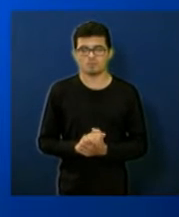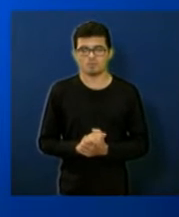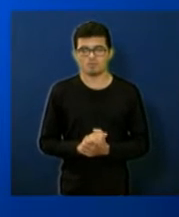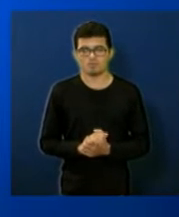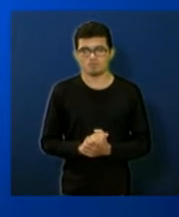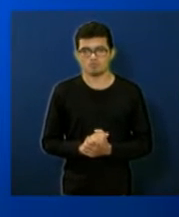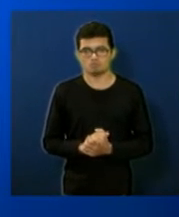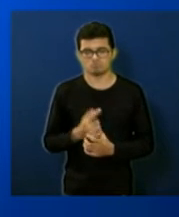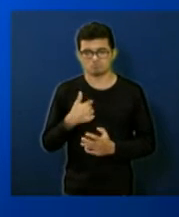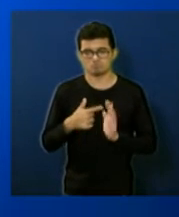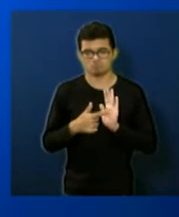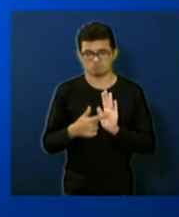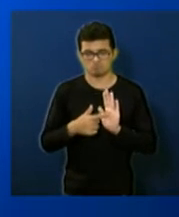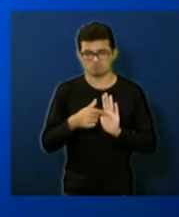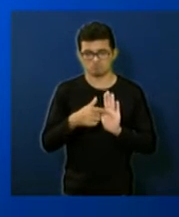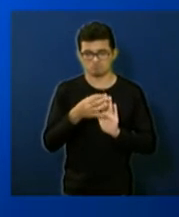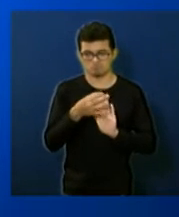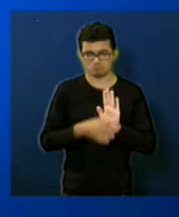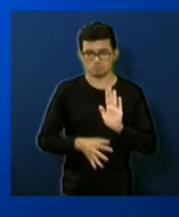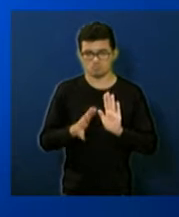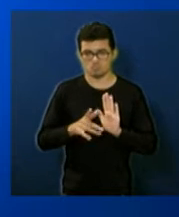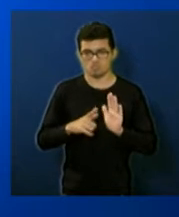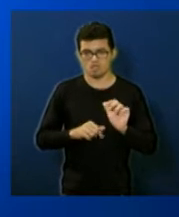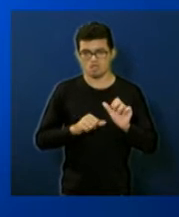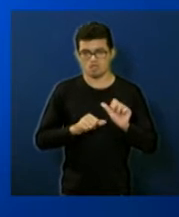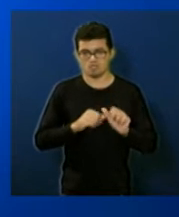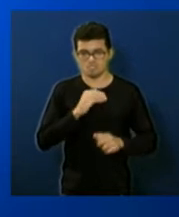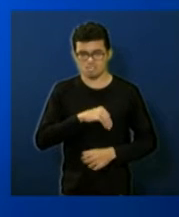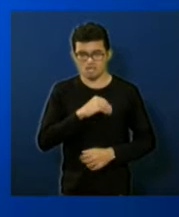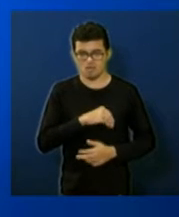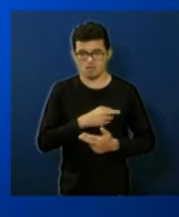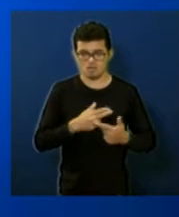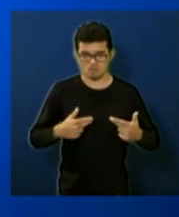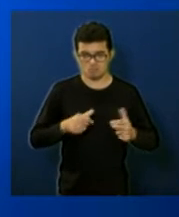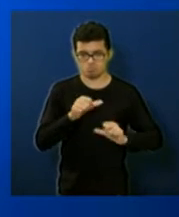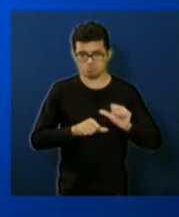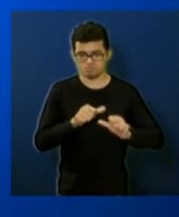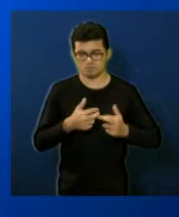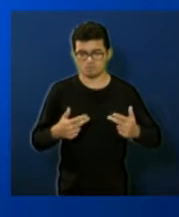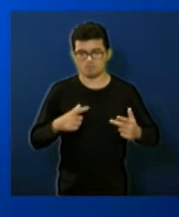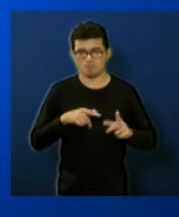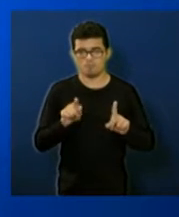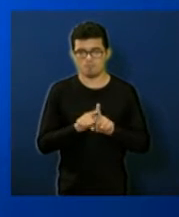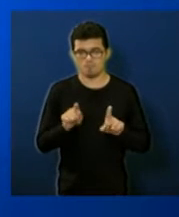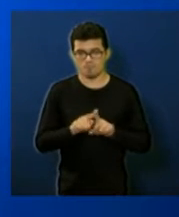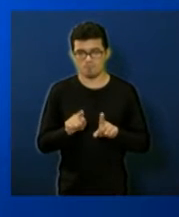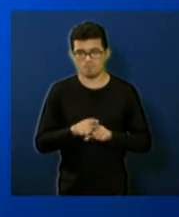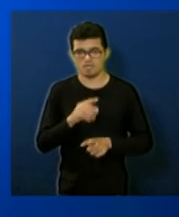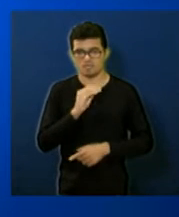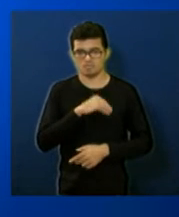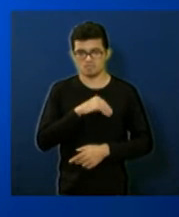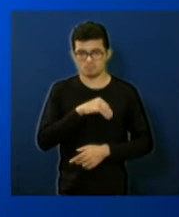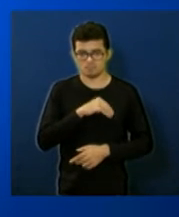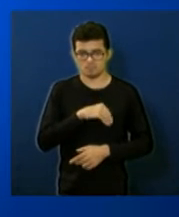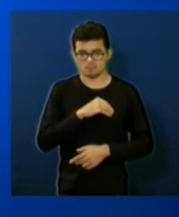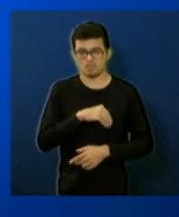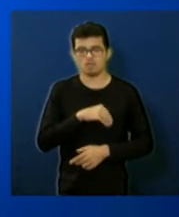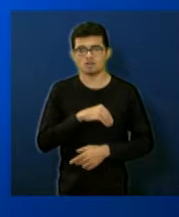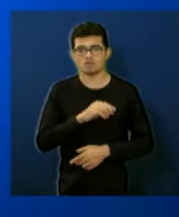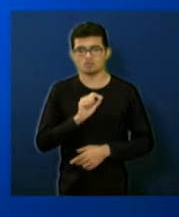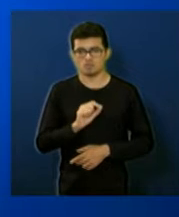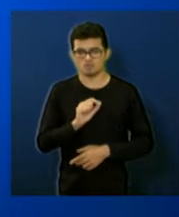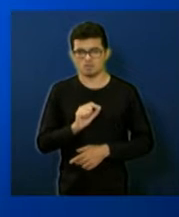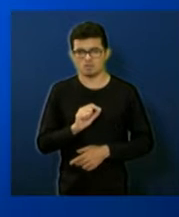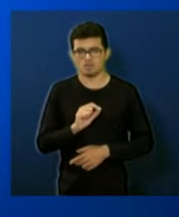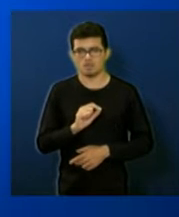e aqui já previsto reajuste salarial etc serviços de terceiros geral em geral o que seria serviço